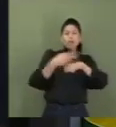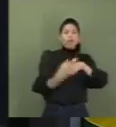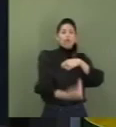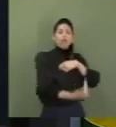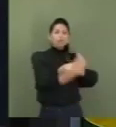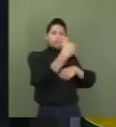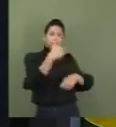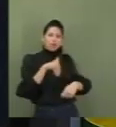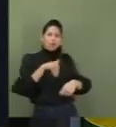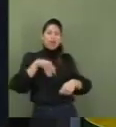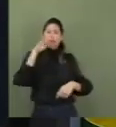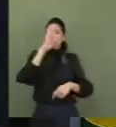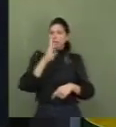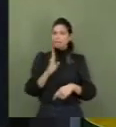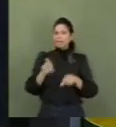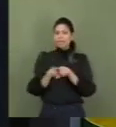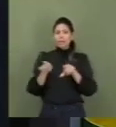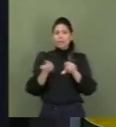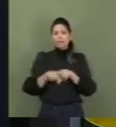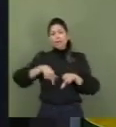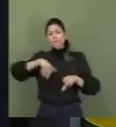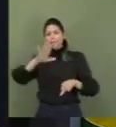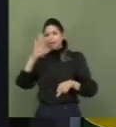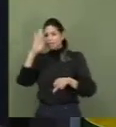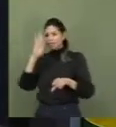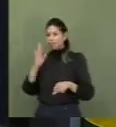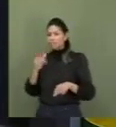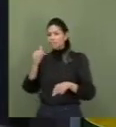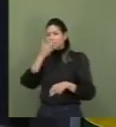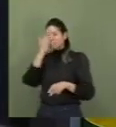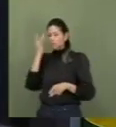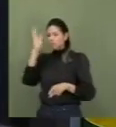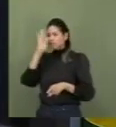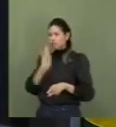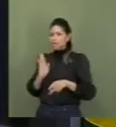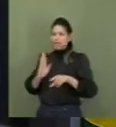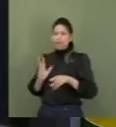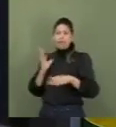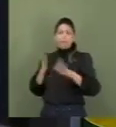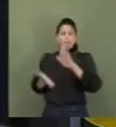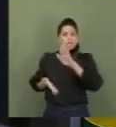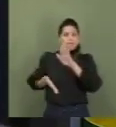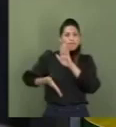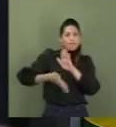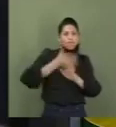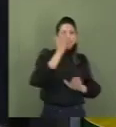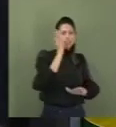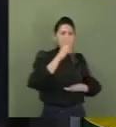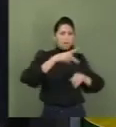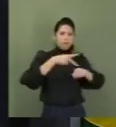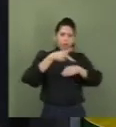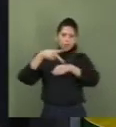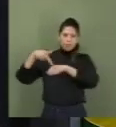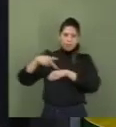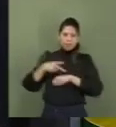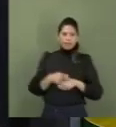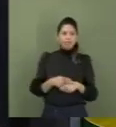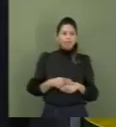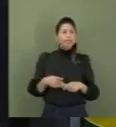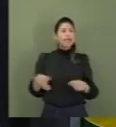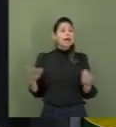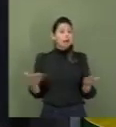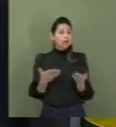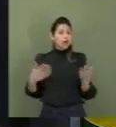e mais brasileiros viajarão pelo nosso país. Quero destacar ainda três exemplos